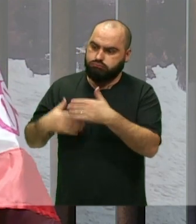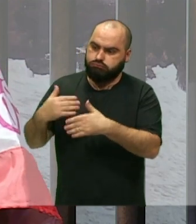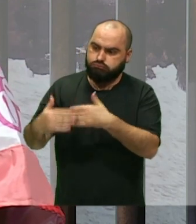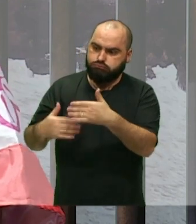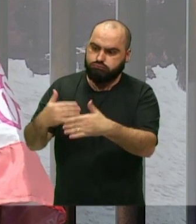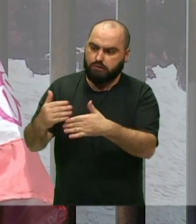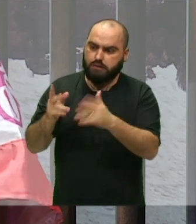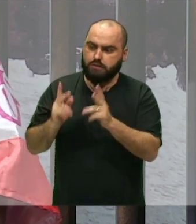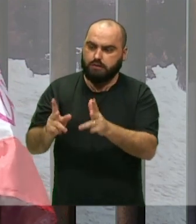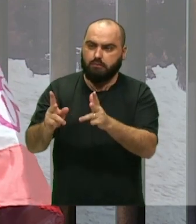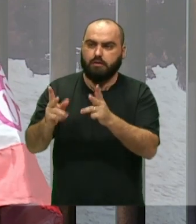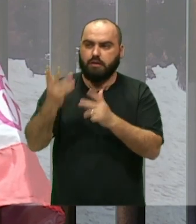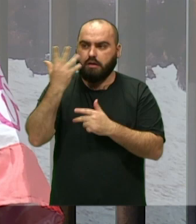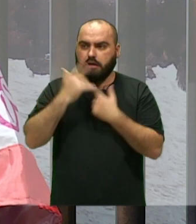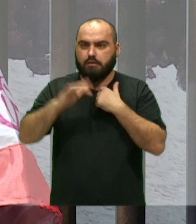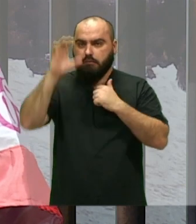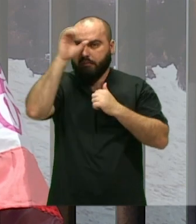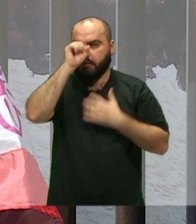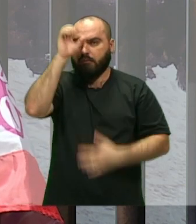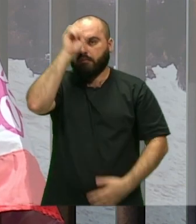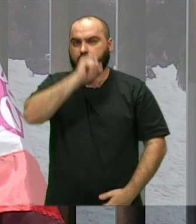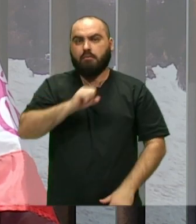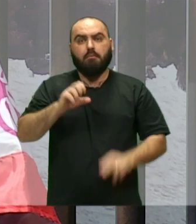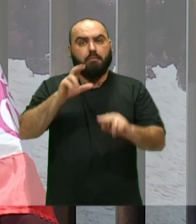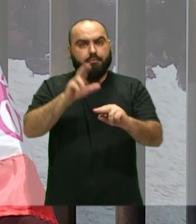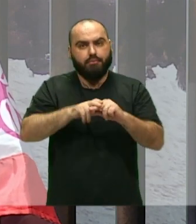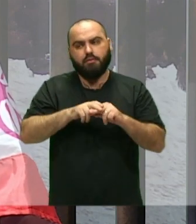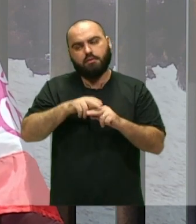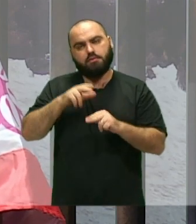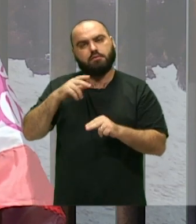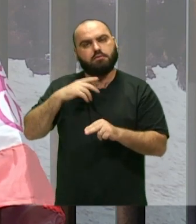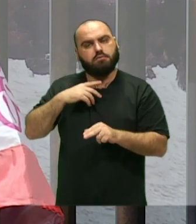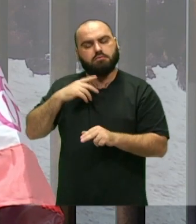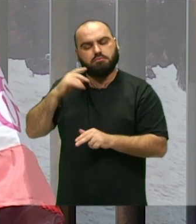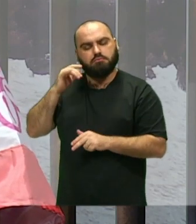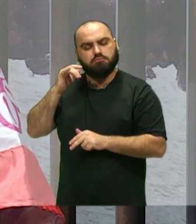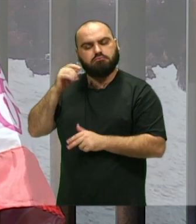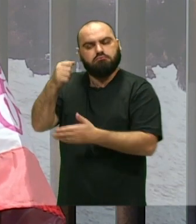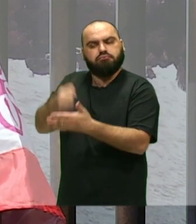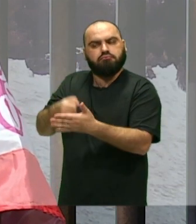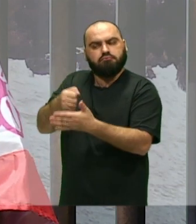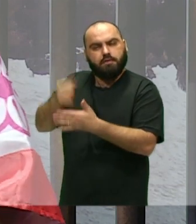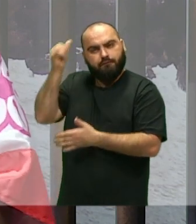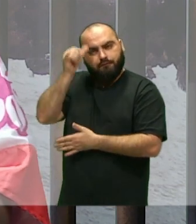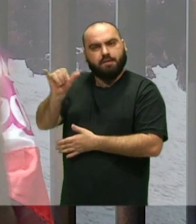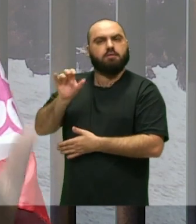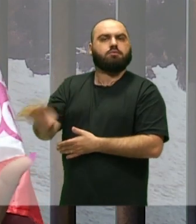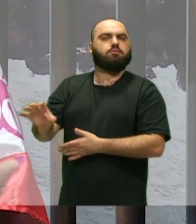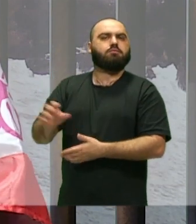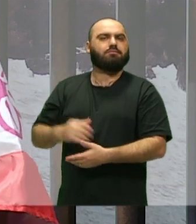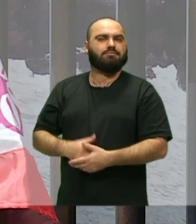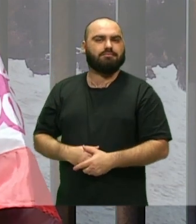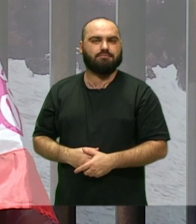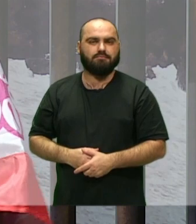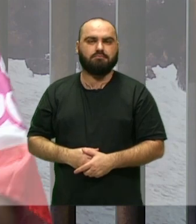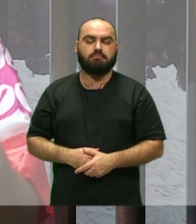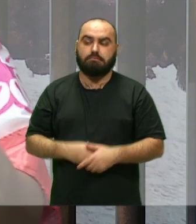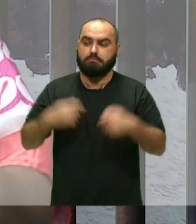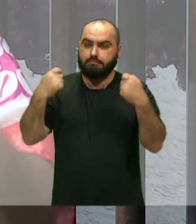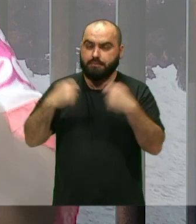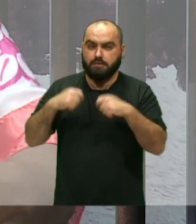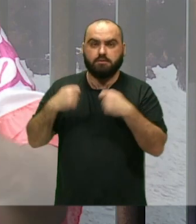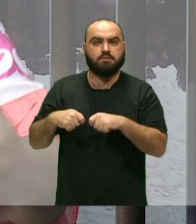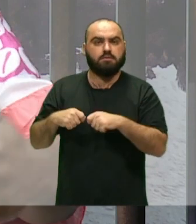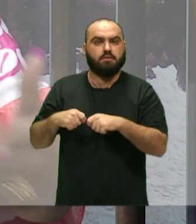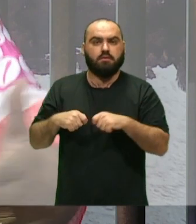reproduzindo e a gente vem lutando contra isso ao combate né dessa educação que vai de